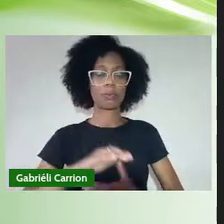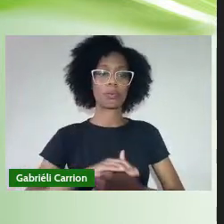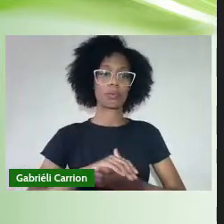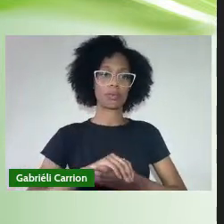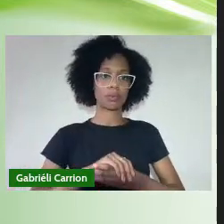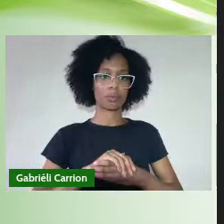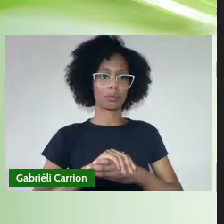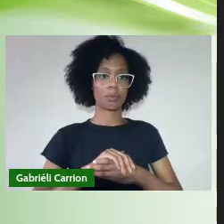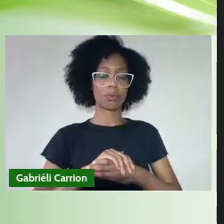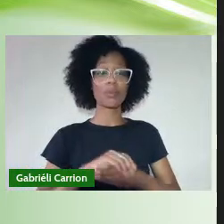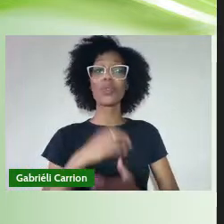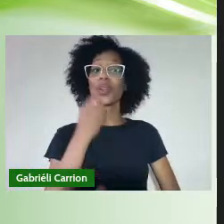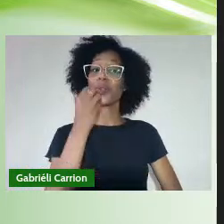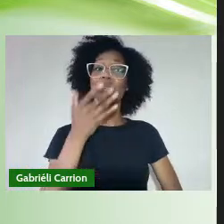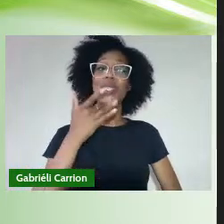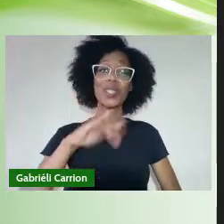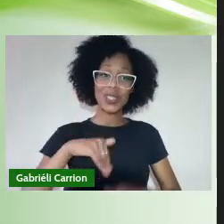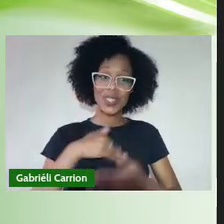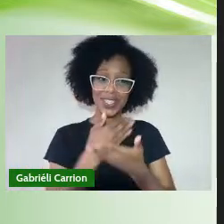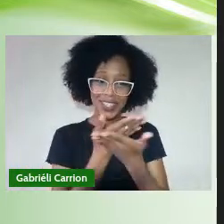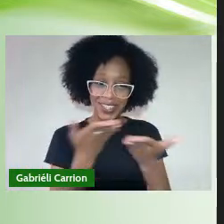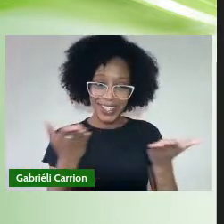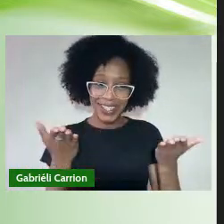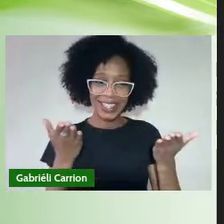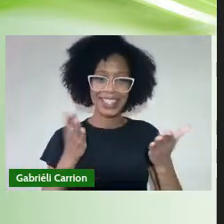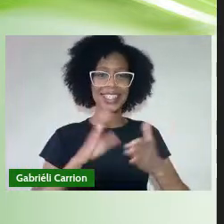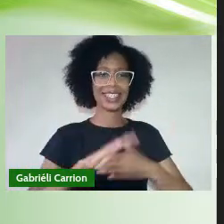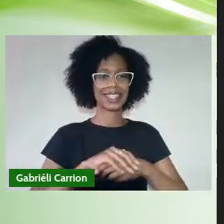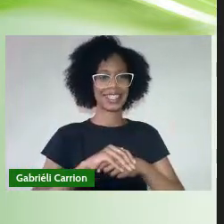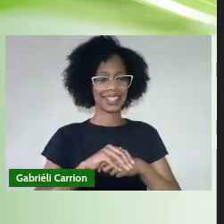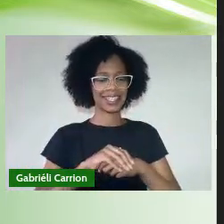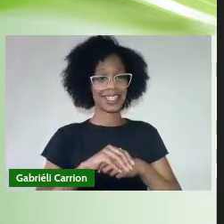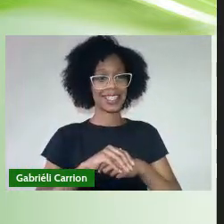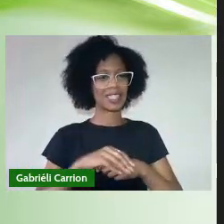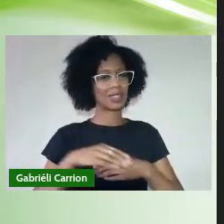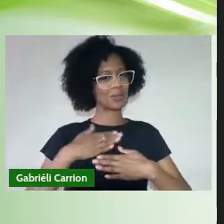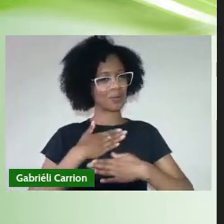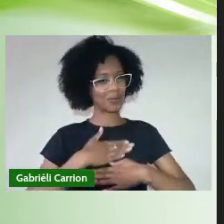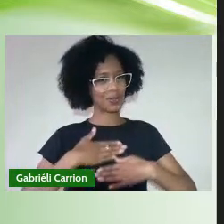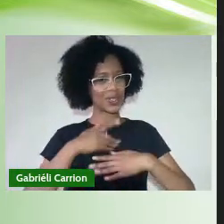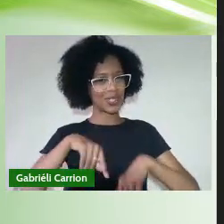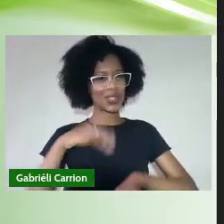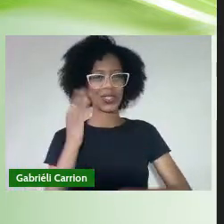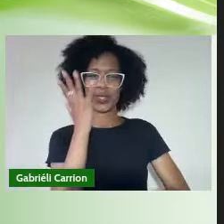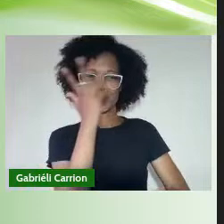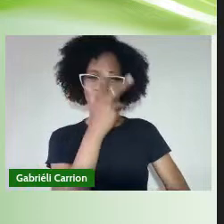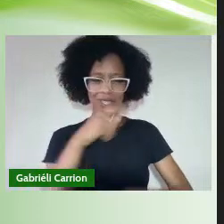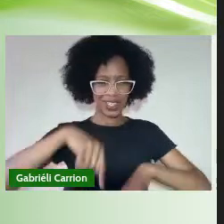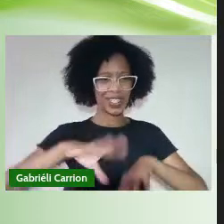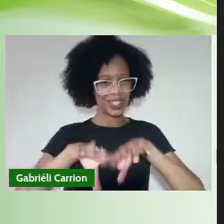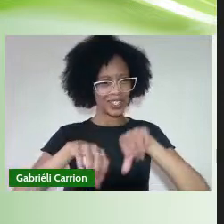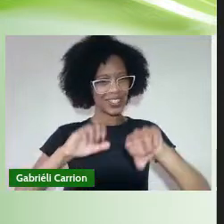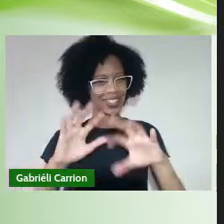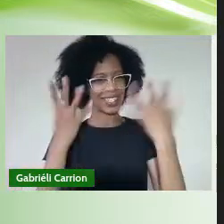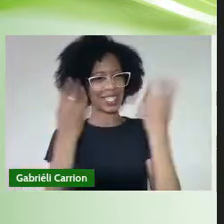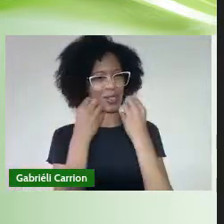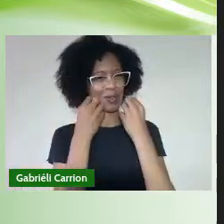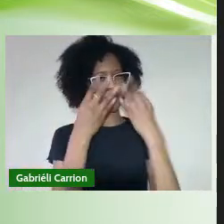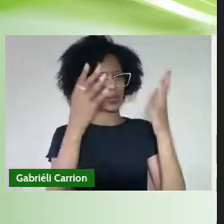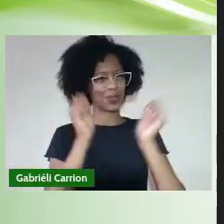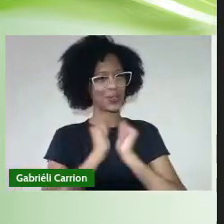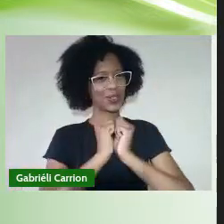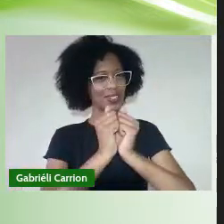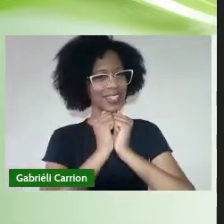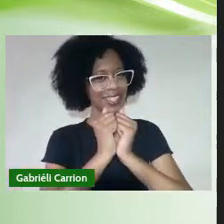Boa tarde a todos e todas. A saudar essa gente bonita de luta que está se formando. Que coisa boa ver vocês aí nessa homenagem.